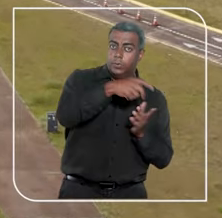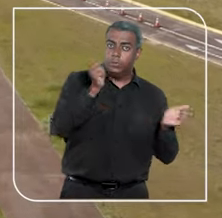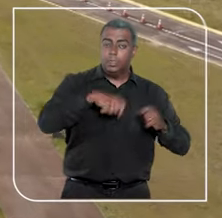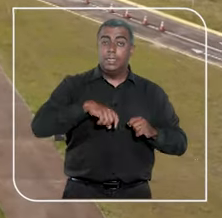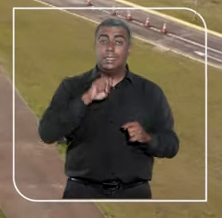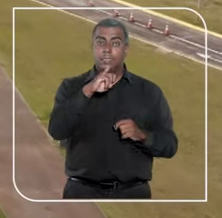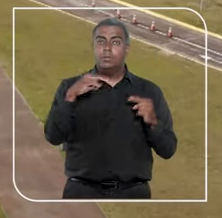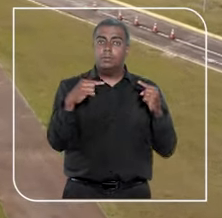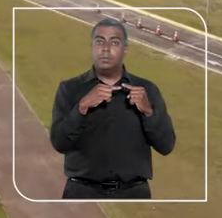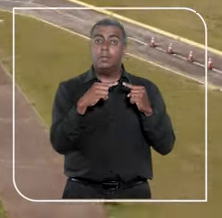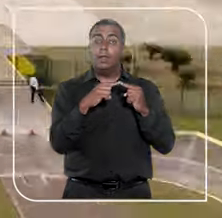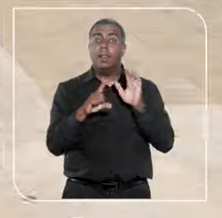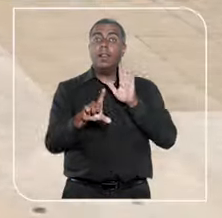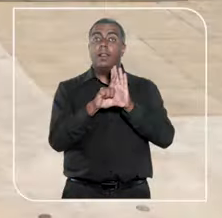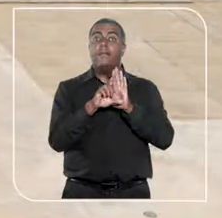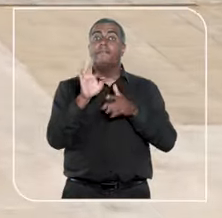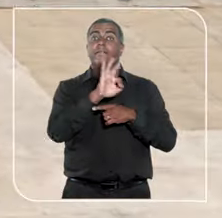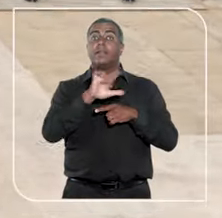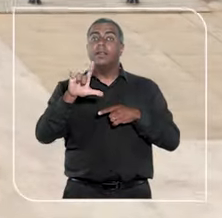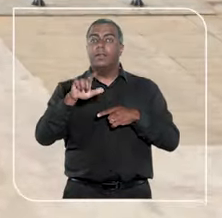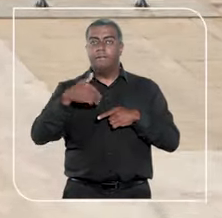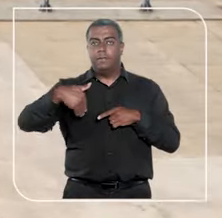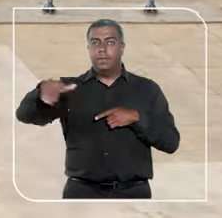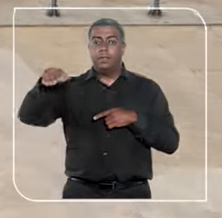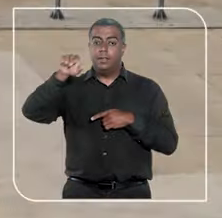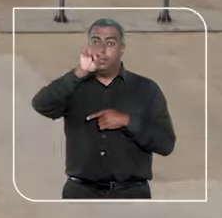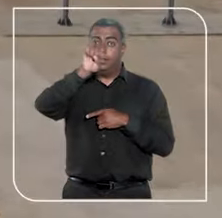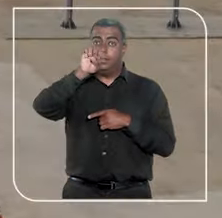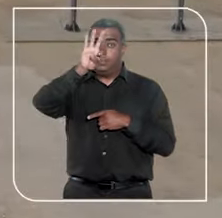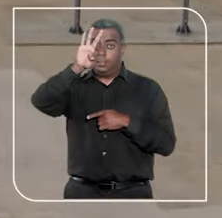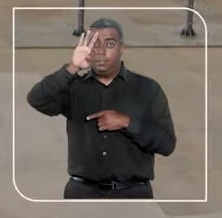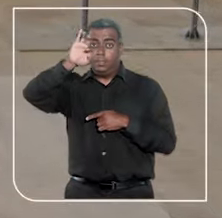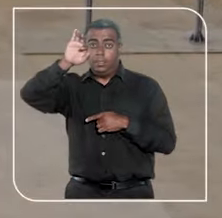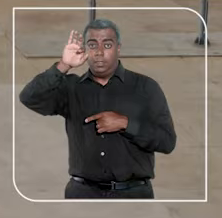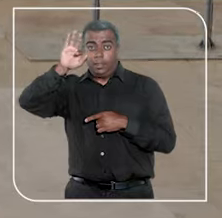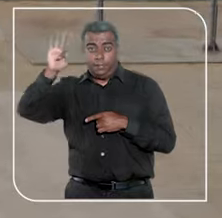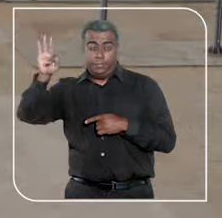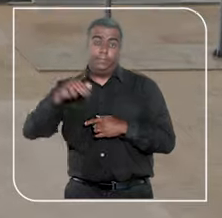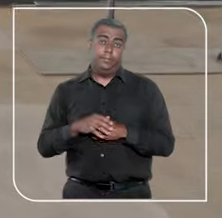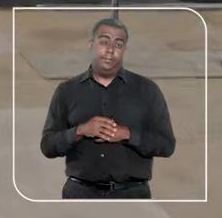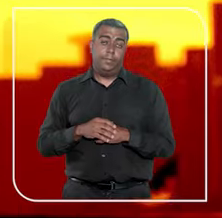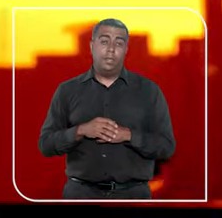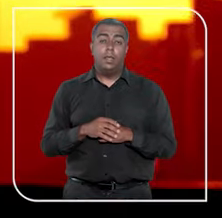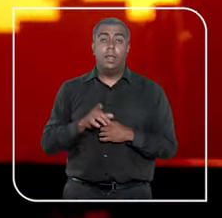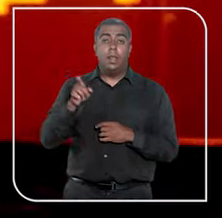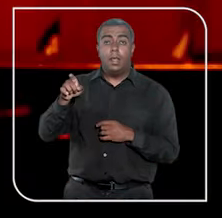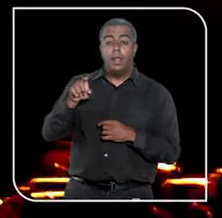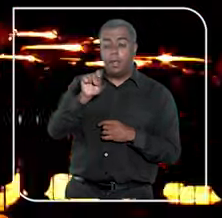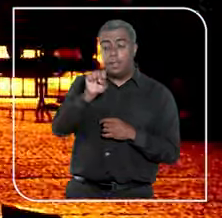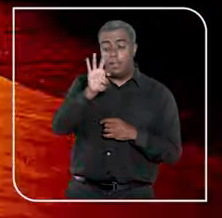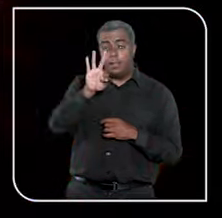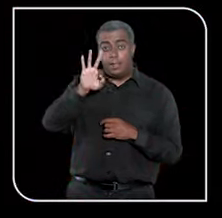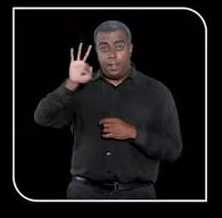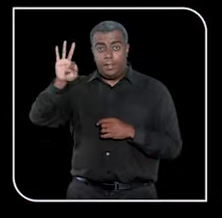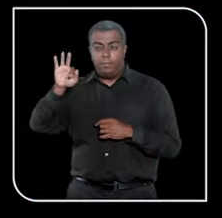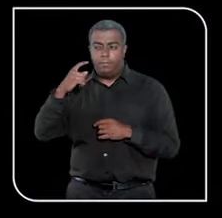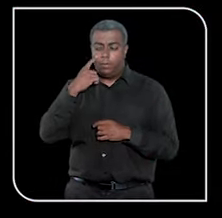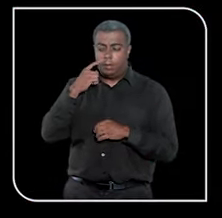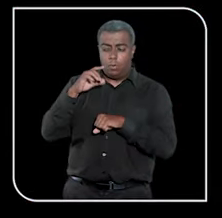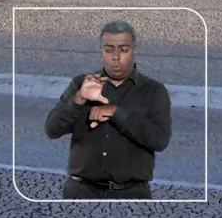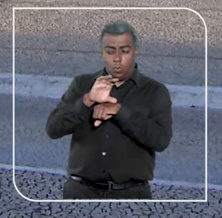Se for uma questão de lei federal, o processo seguirá para o Superior Tribunal de Justiça. Se tratar de questões